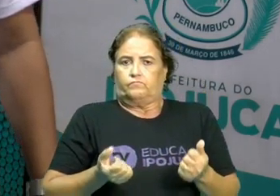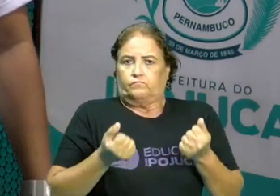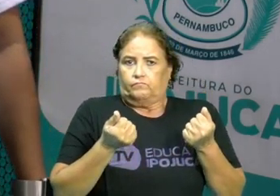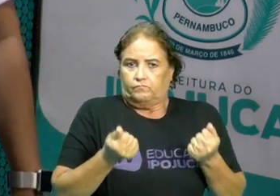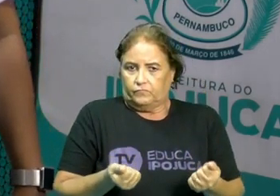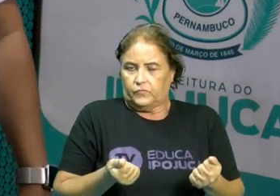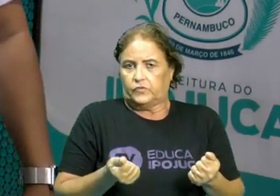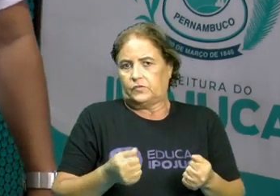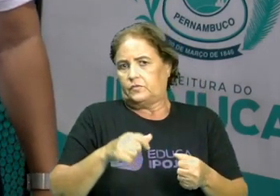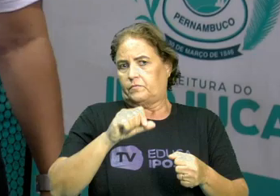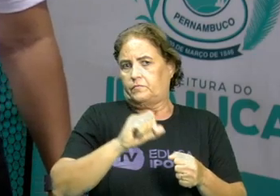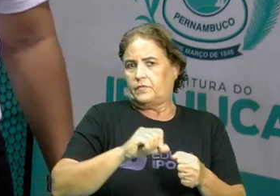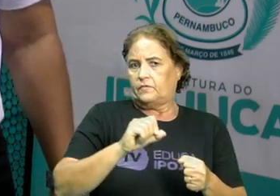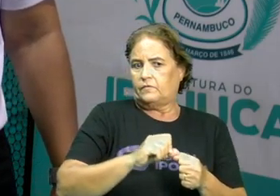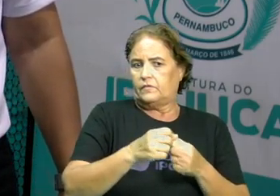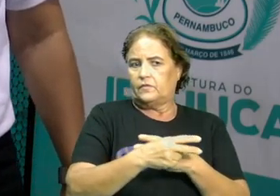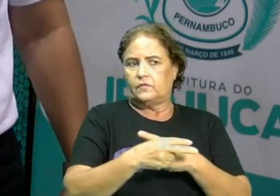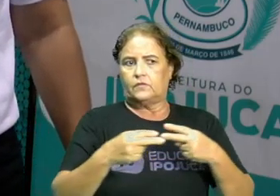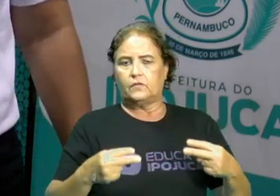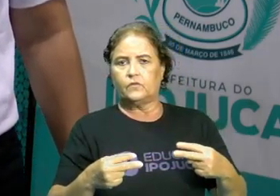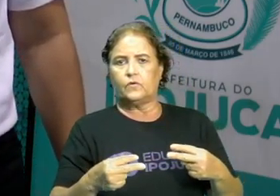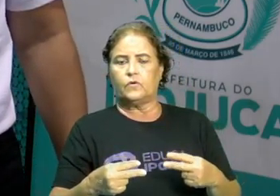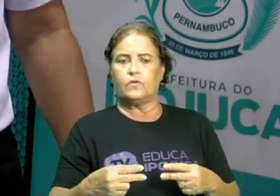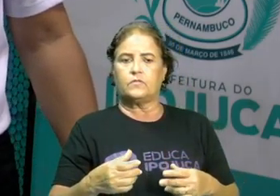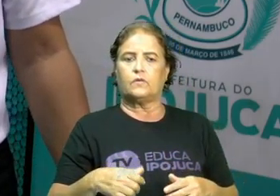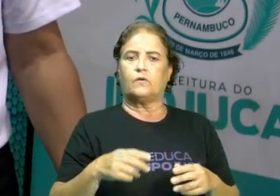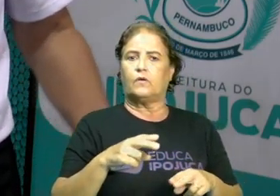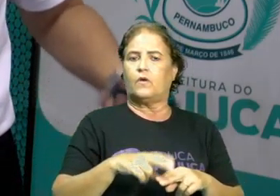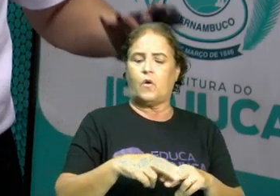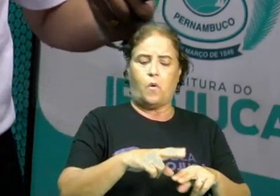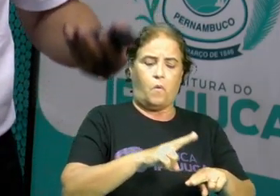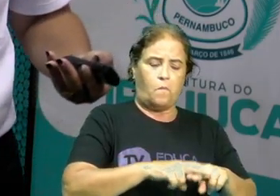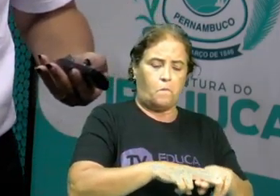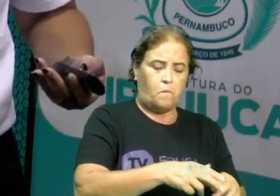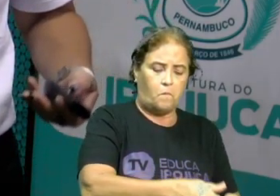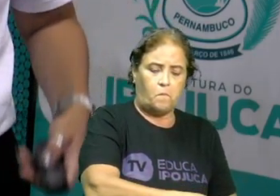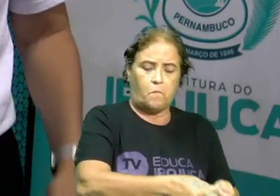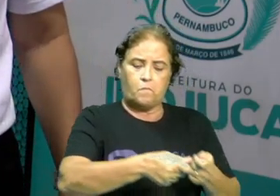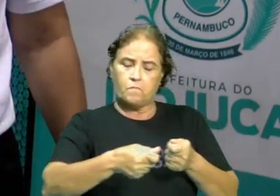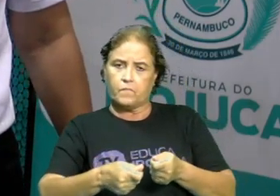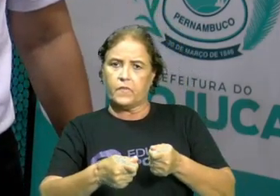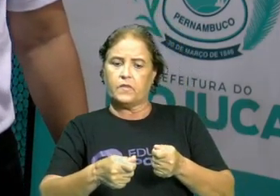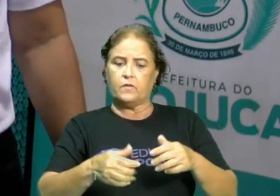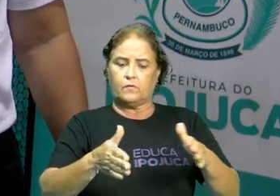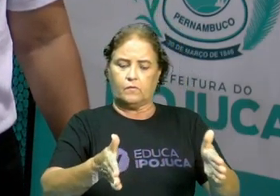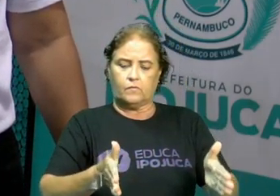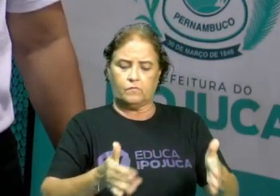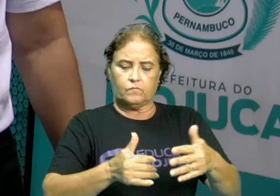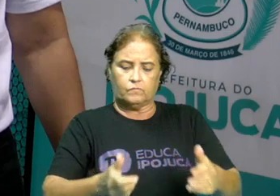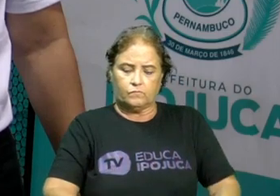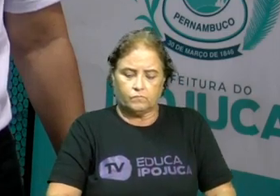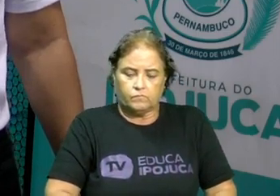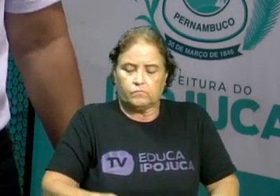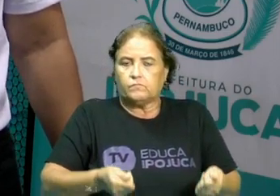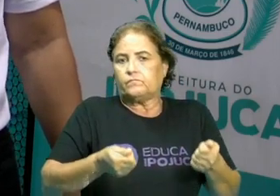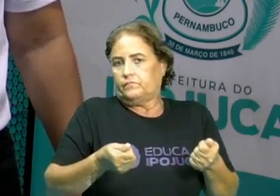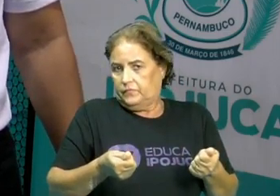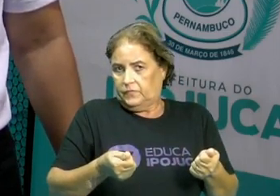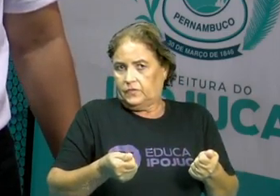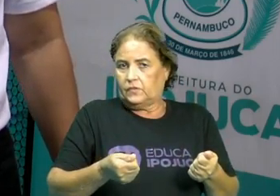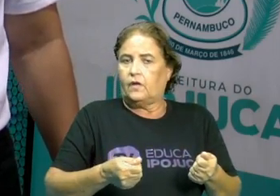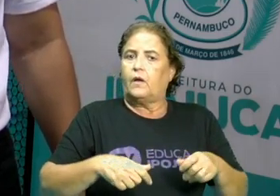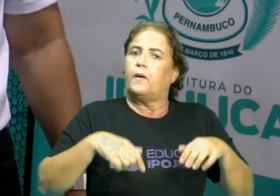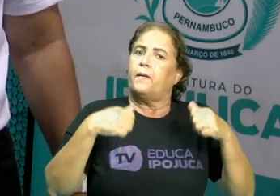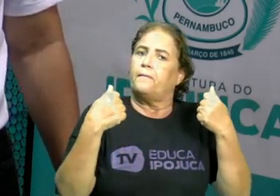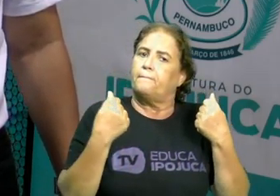para realizar um trabalho. Como puxar uma cadeira, levantar uma caixa. Então, tudo isso eu tenho que